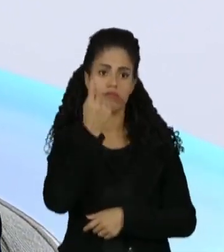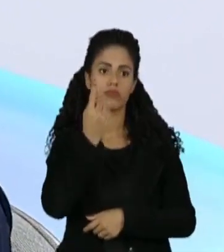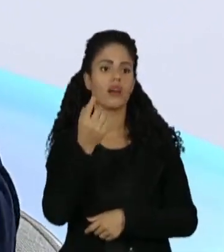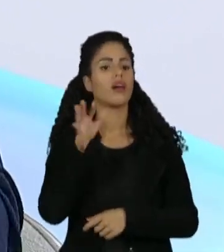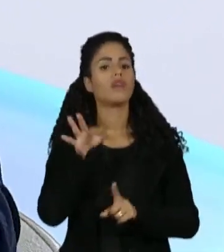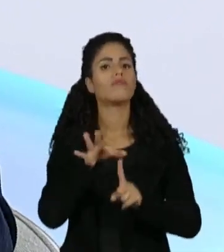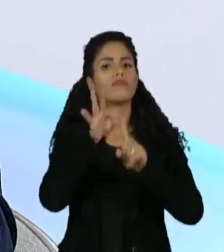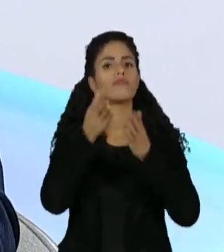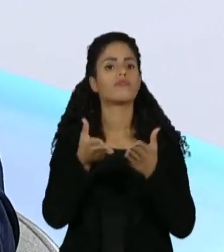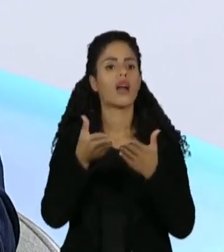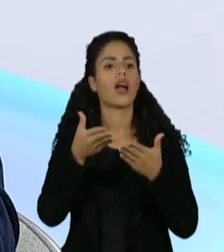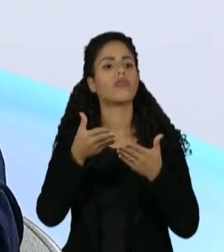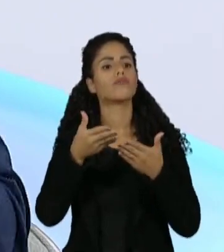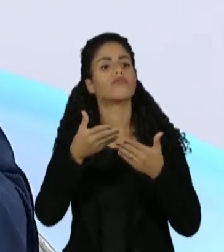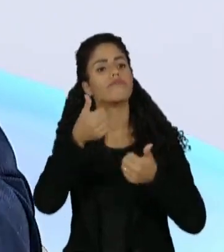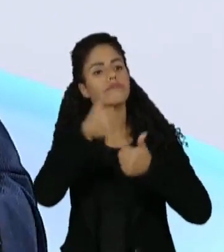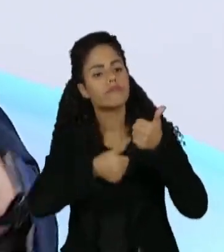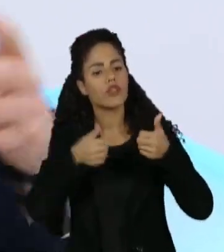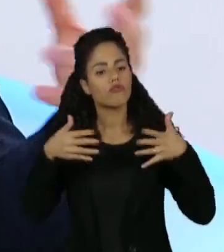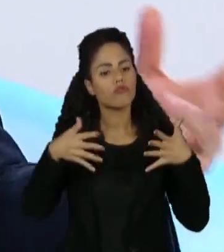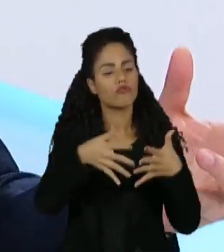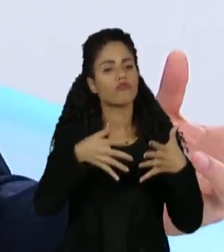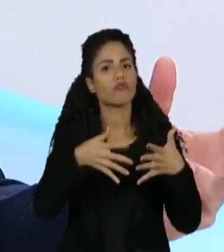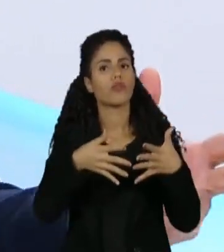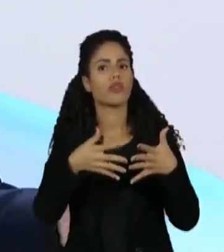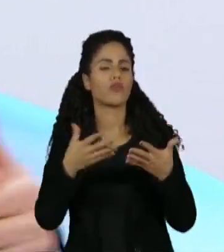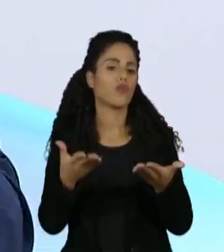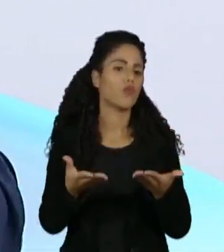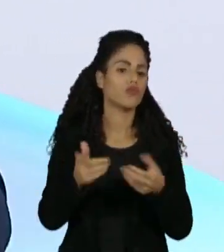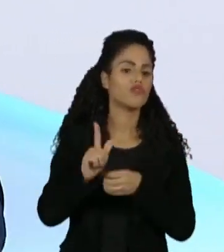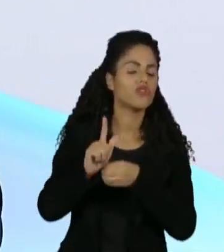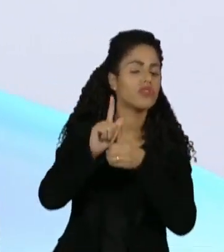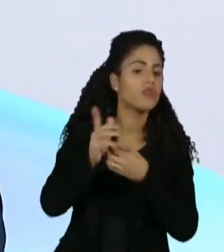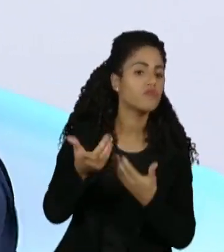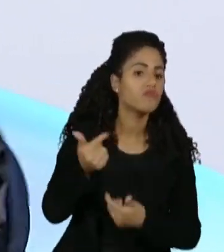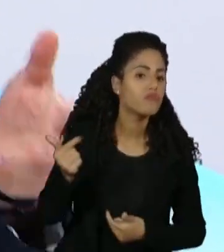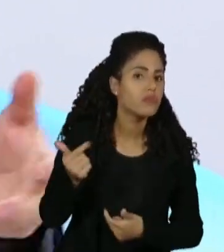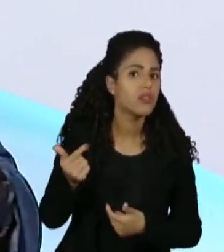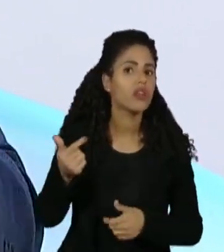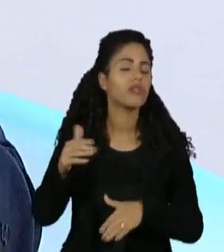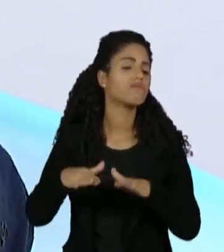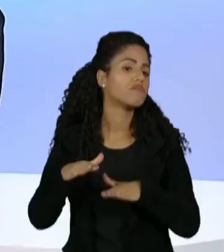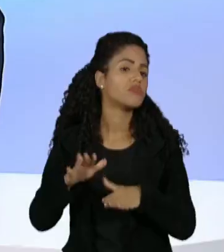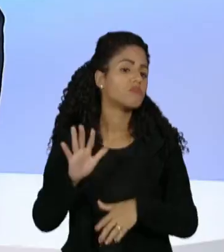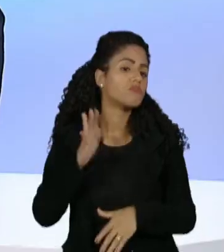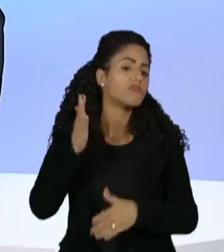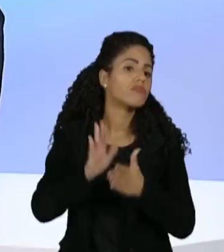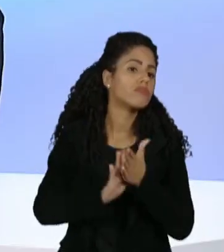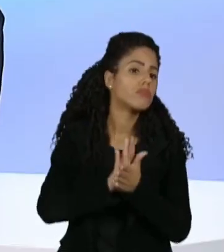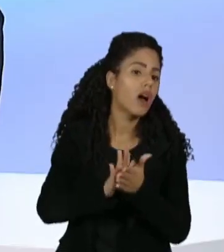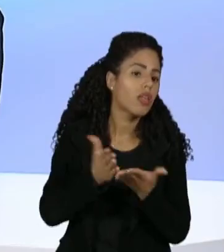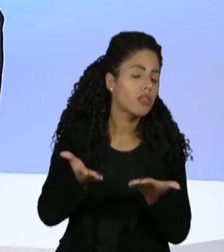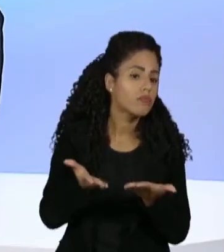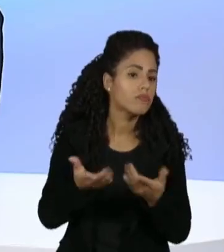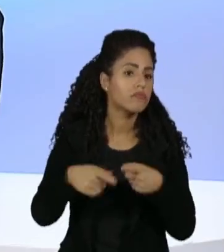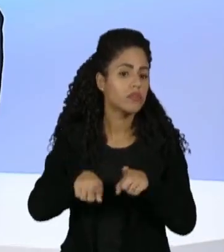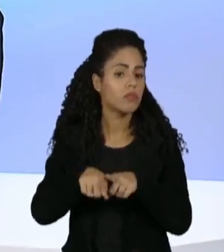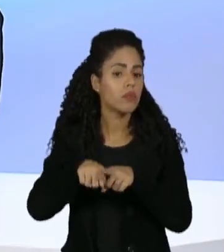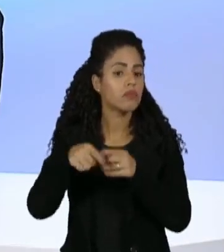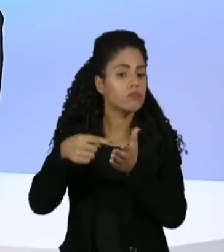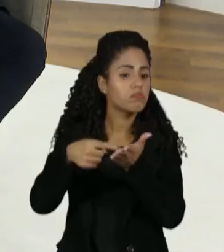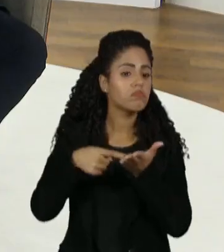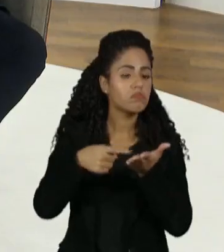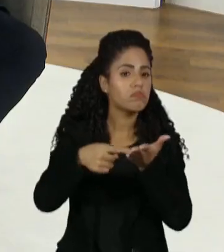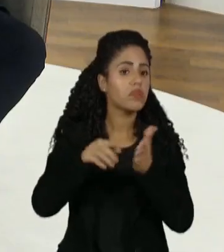futebol, que foi jogador sem requisito de gestão, que talvez não tenha gerido uma mini unidade de negócio,